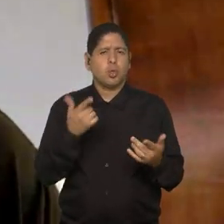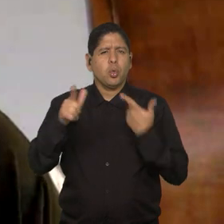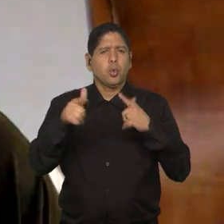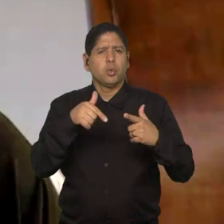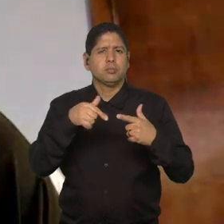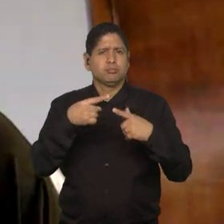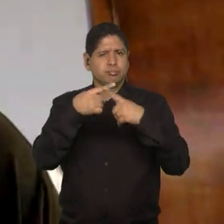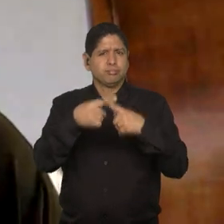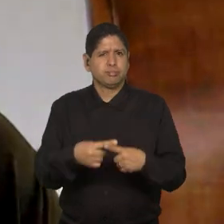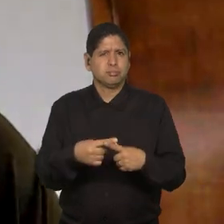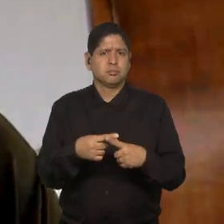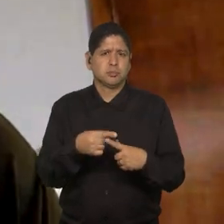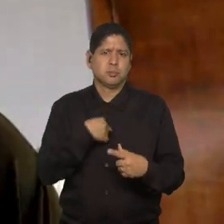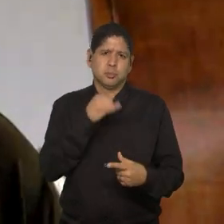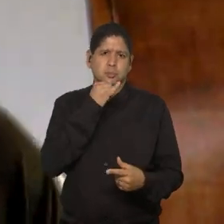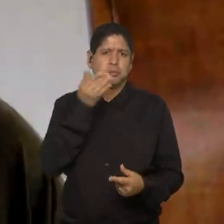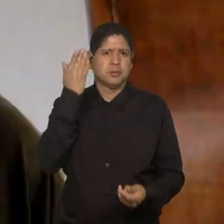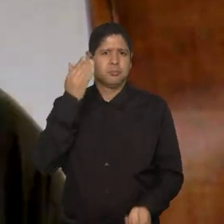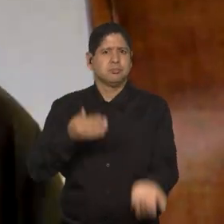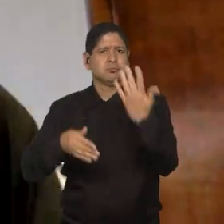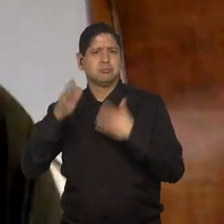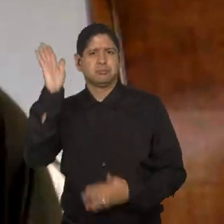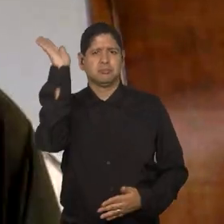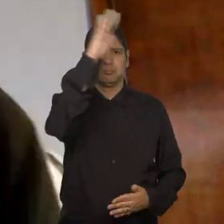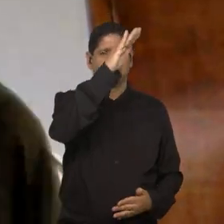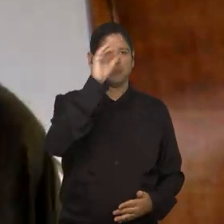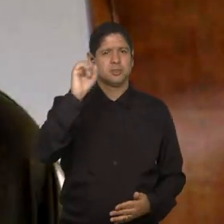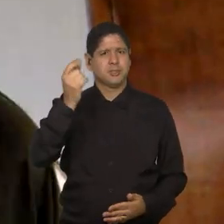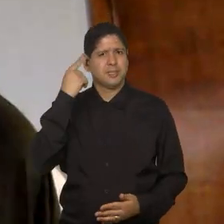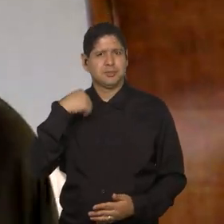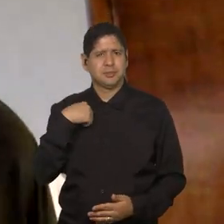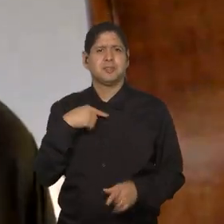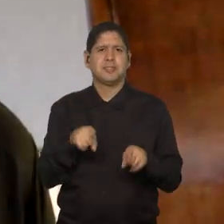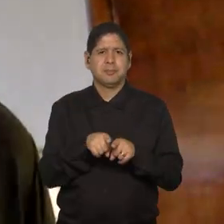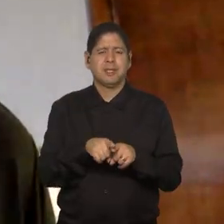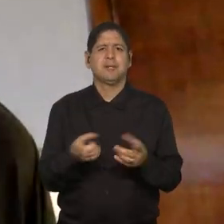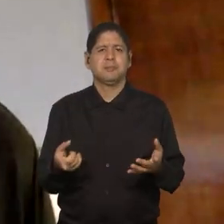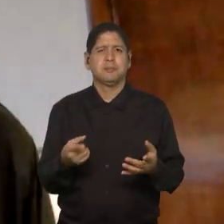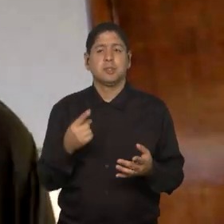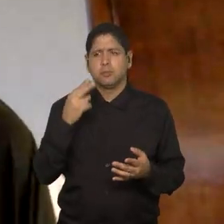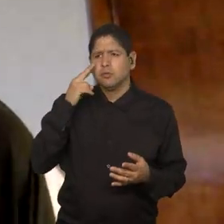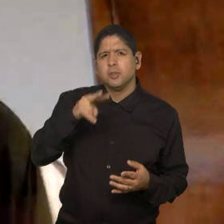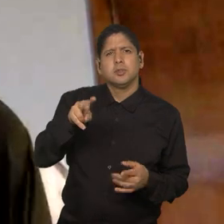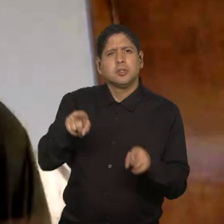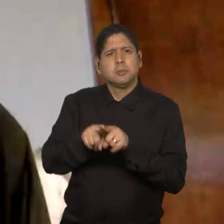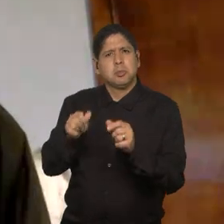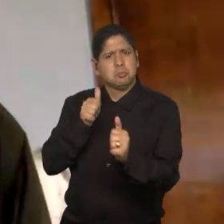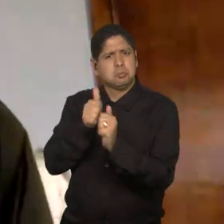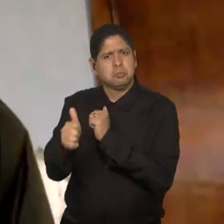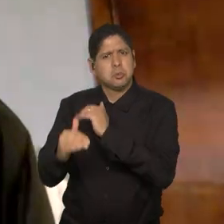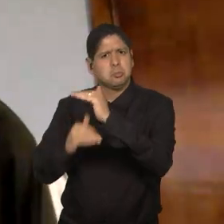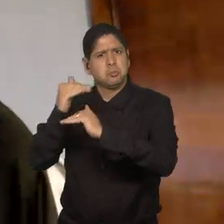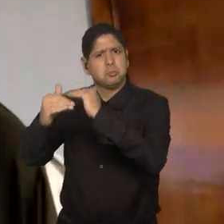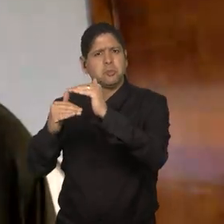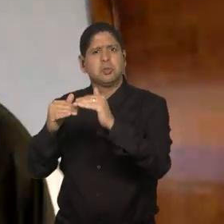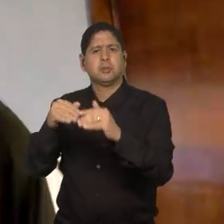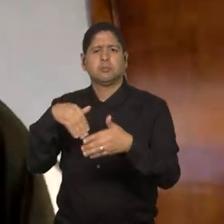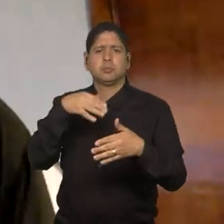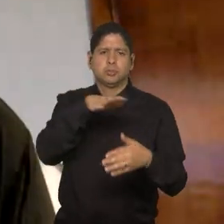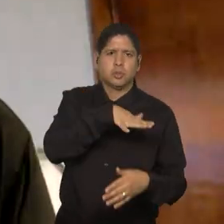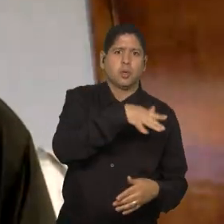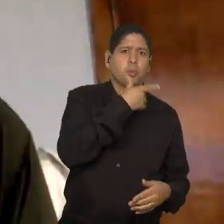modalidades, até o meu próprio vôlei, né? E que se conseguiu um avanço, tanto no masculino quanto no feminino, a partir